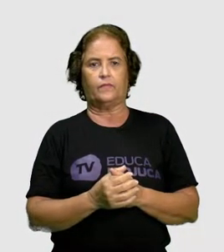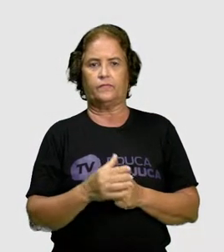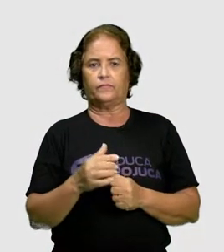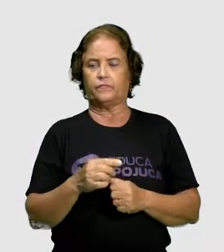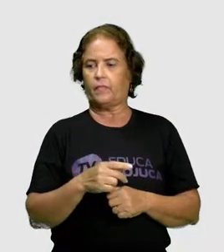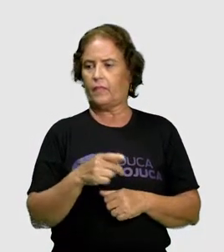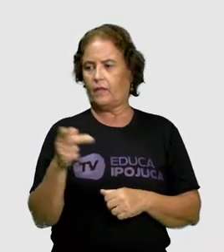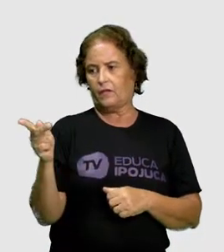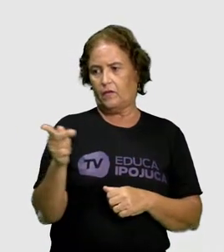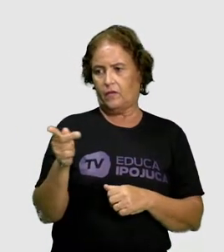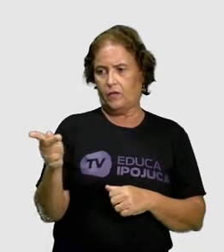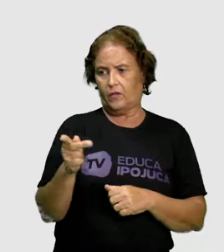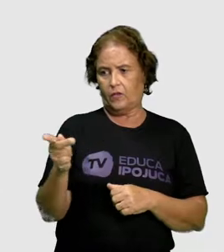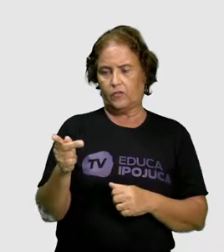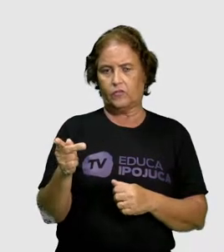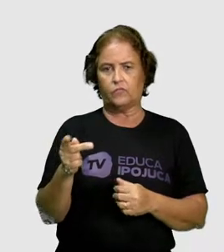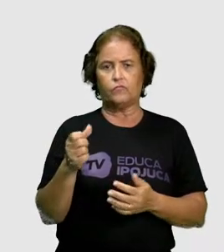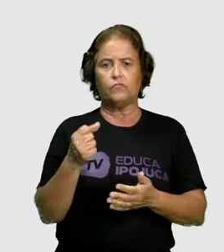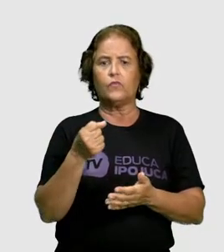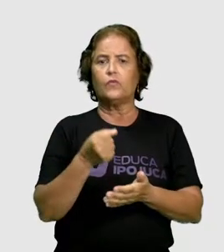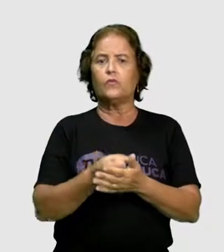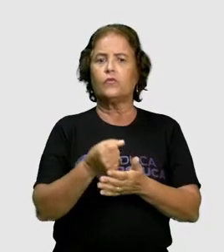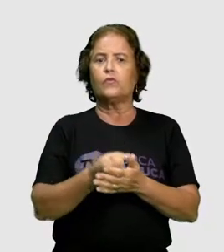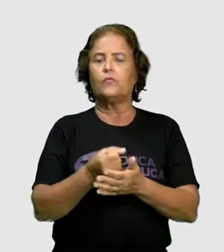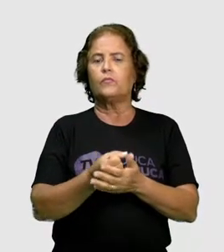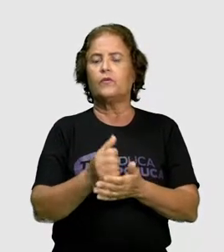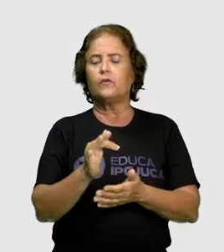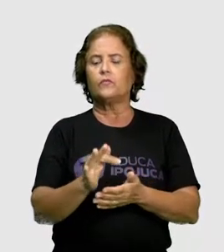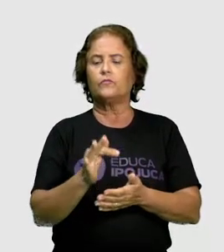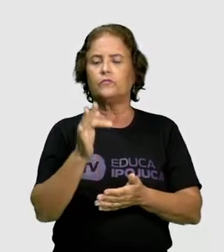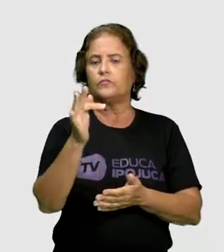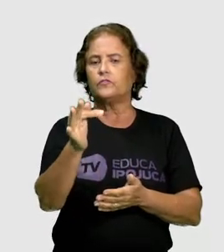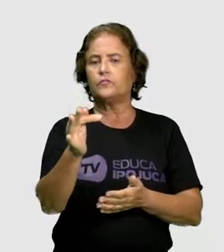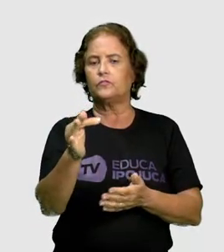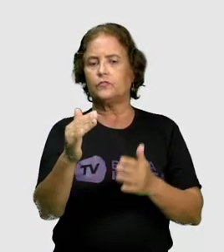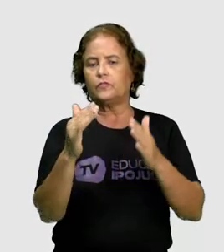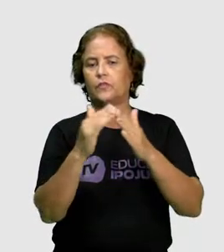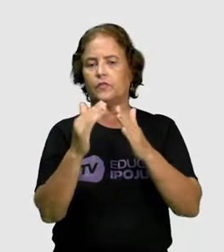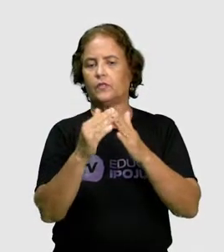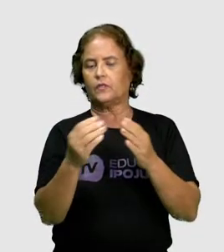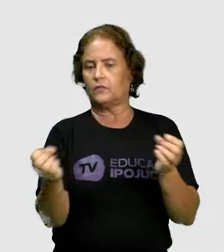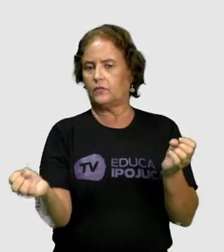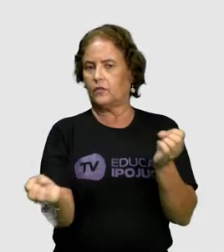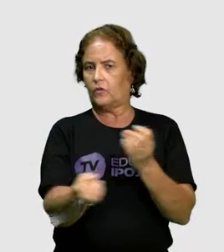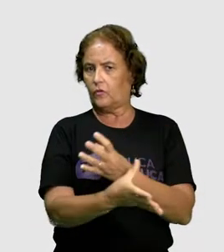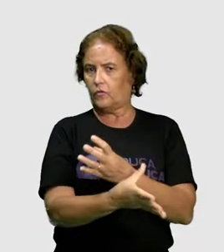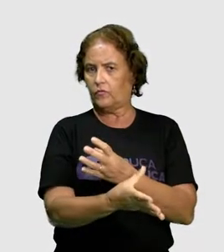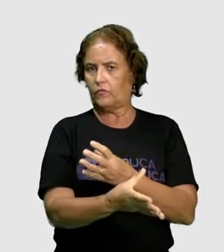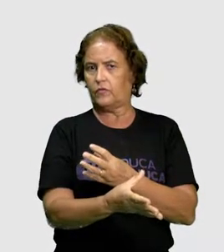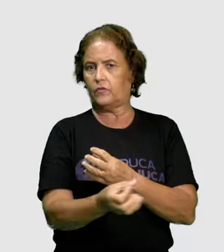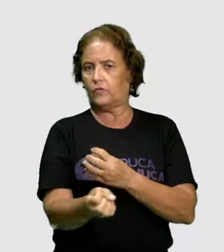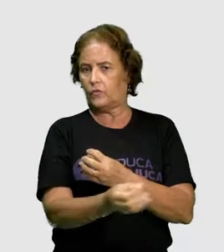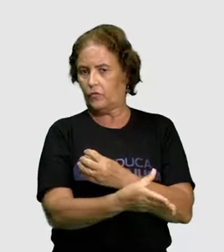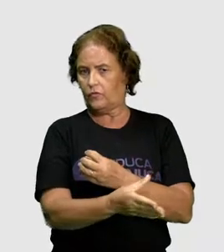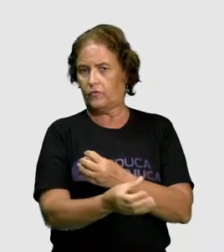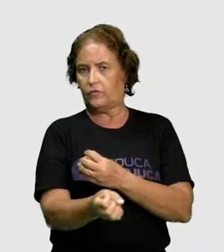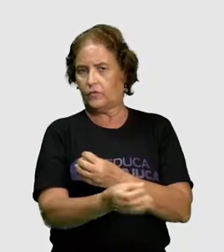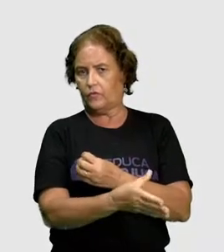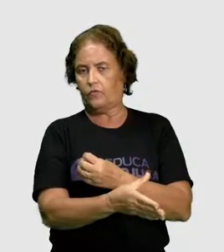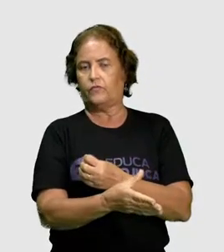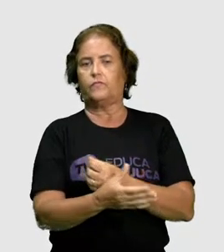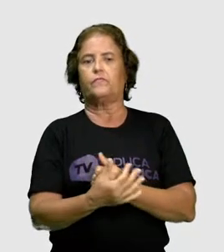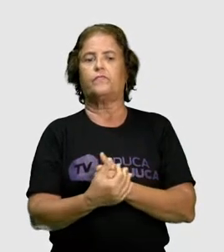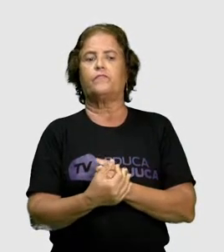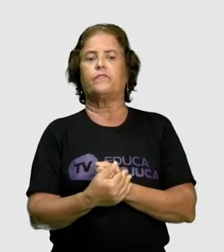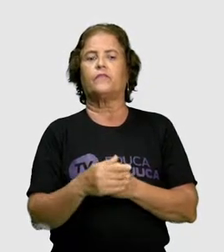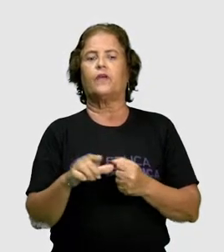Eles comprarão uma casa nova. Então, nós temos aqui o sujeito, nós temos aqui o auxiliar, o